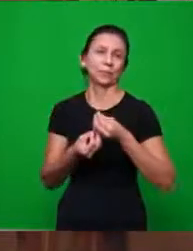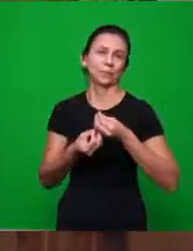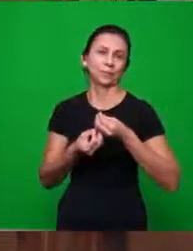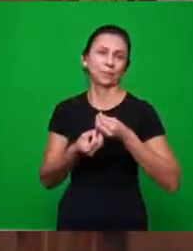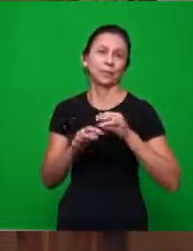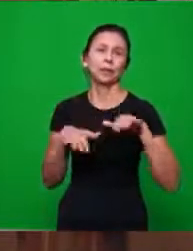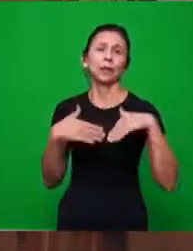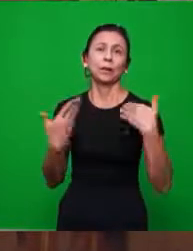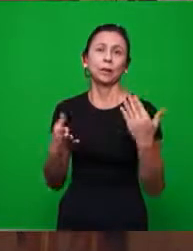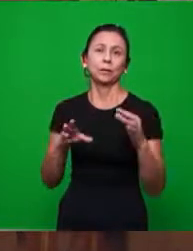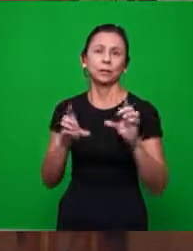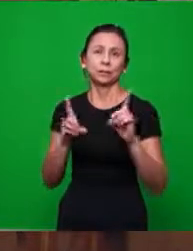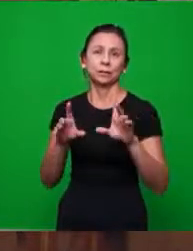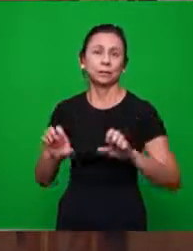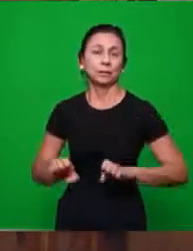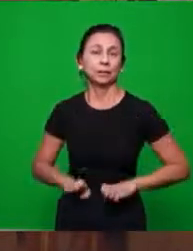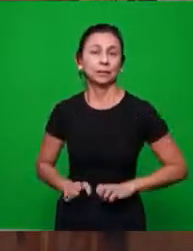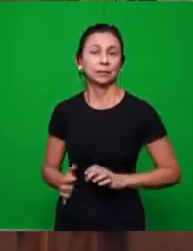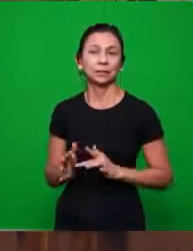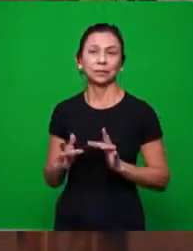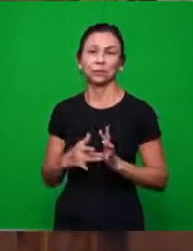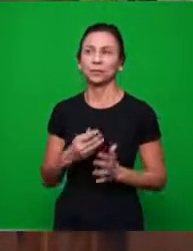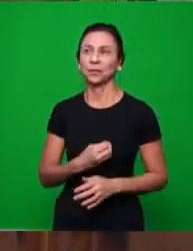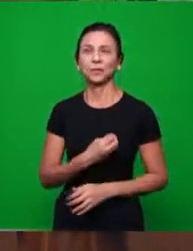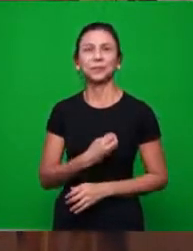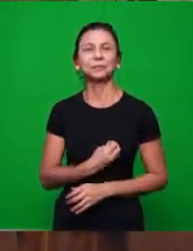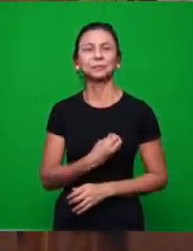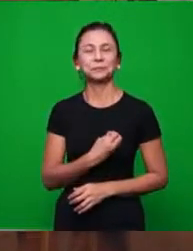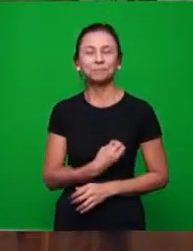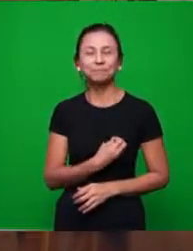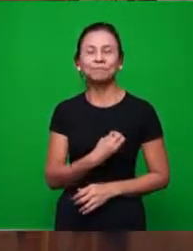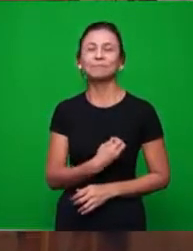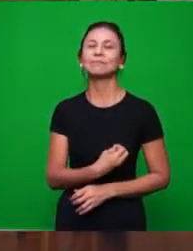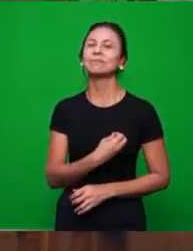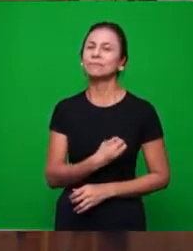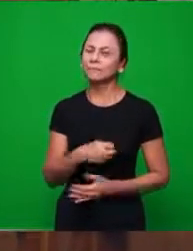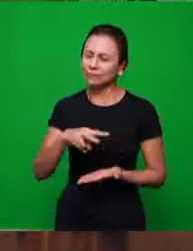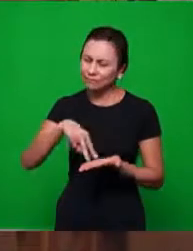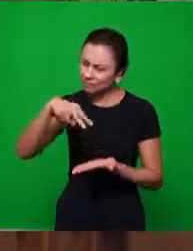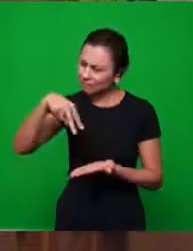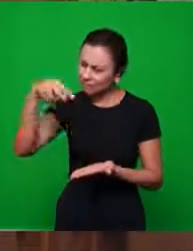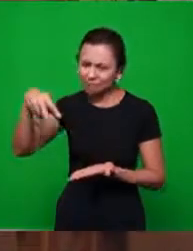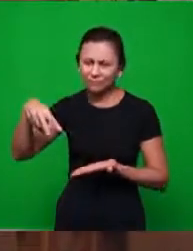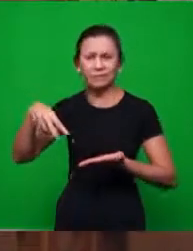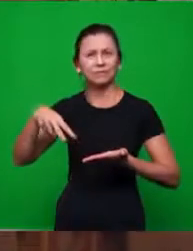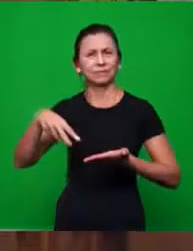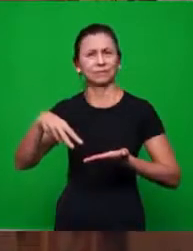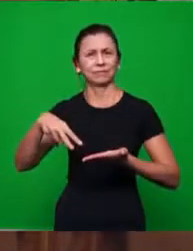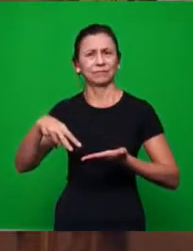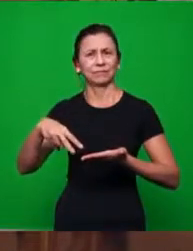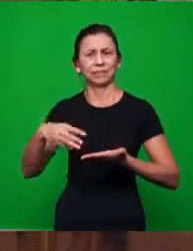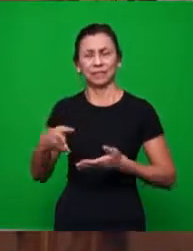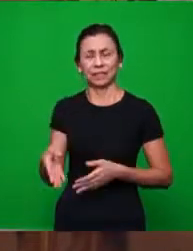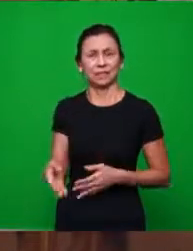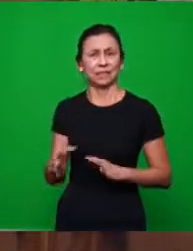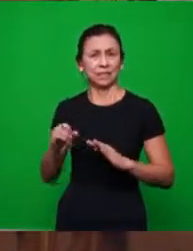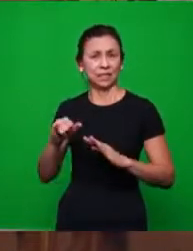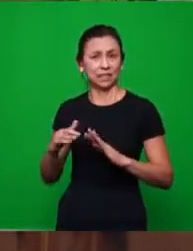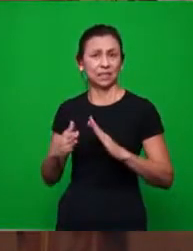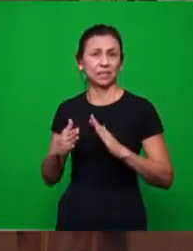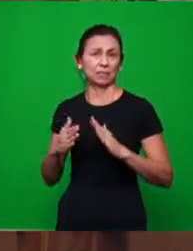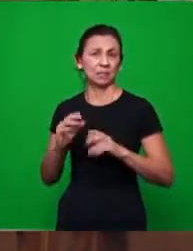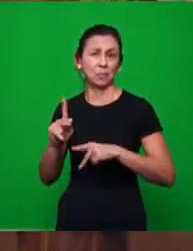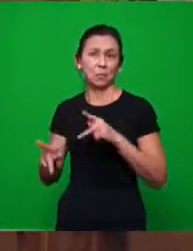de Esmirna? É que Jesus estava vivo e que Jesus havia ressuscitado e que a morte para ela, para a igreja,